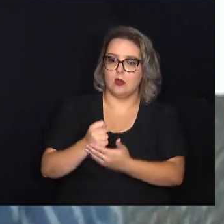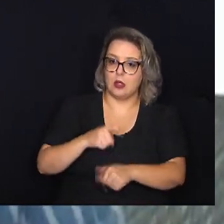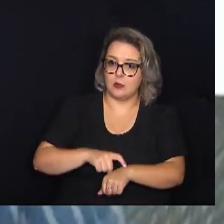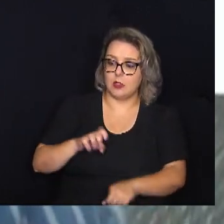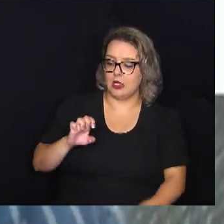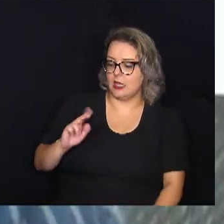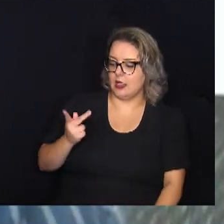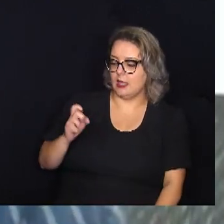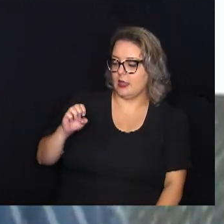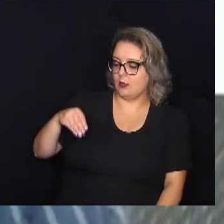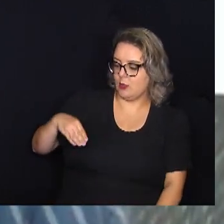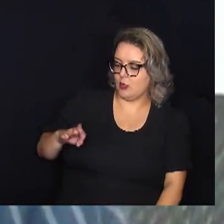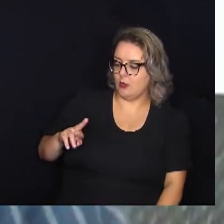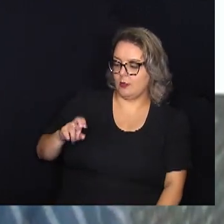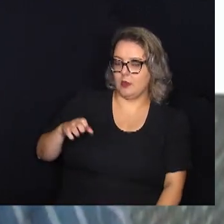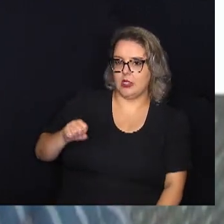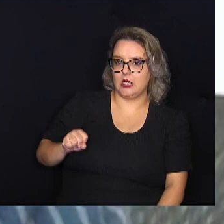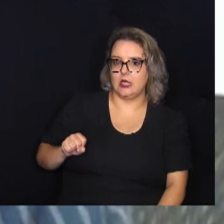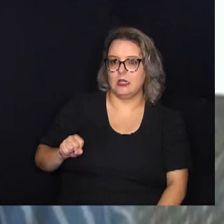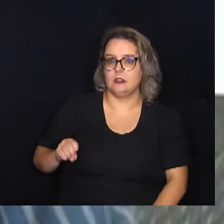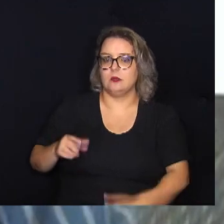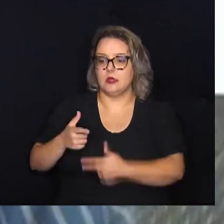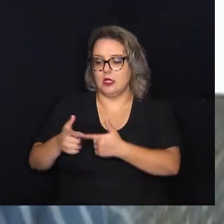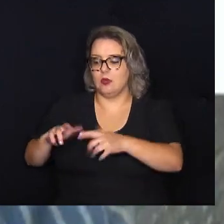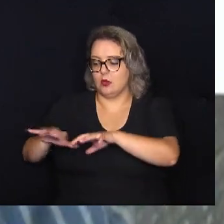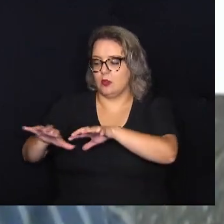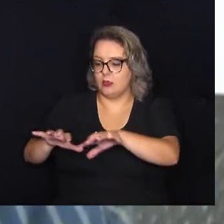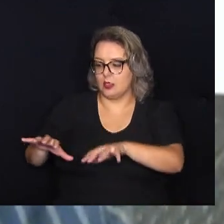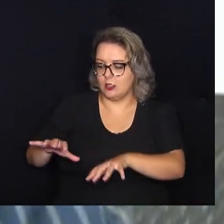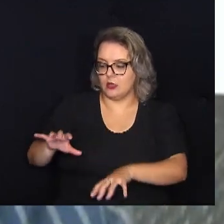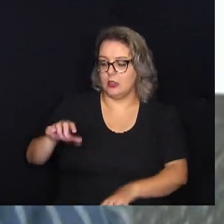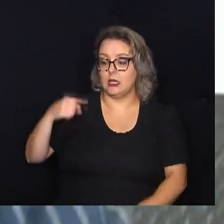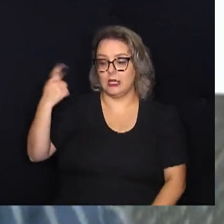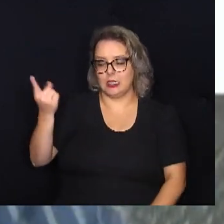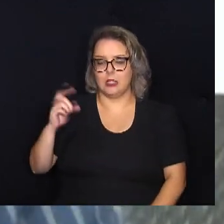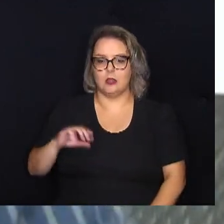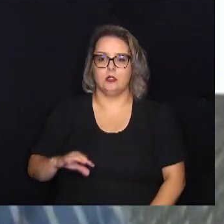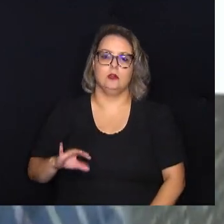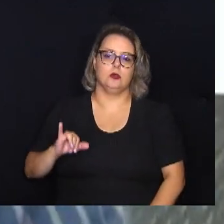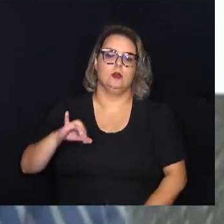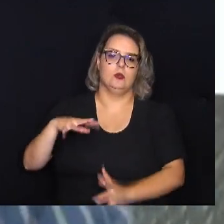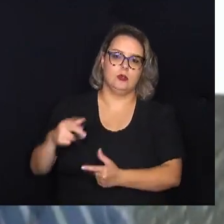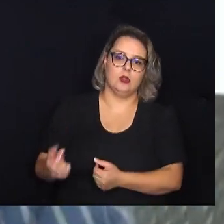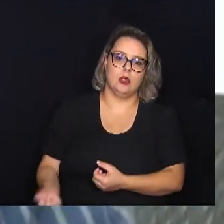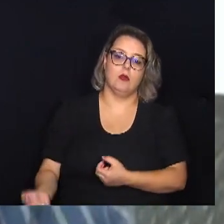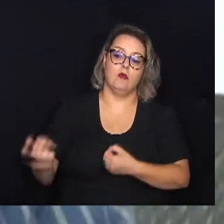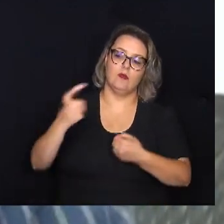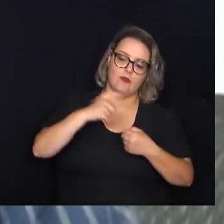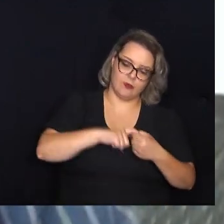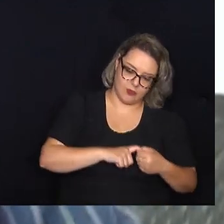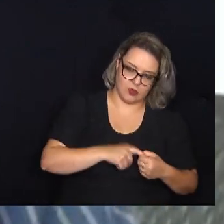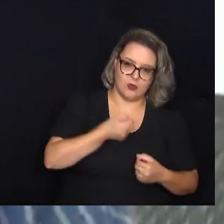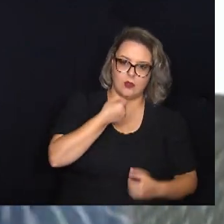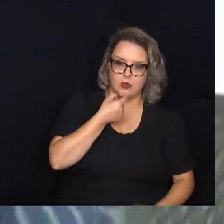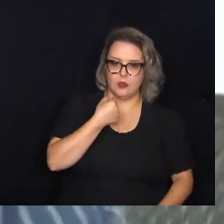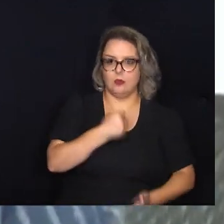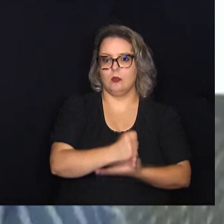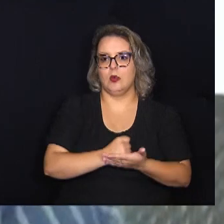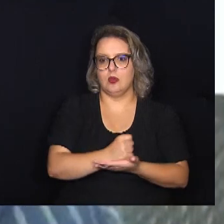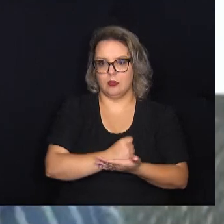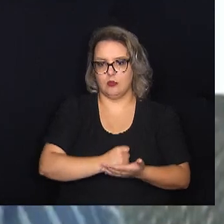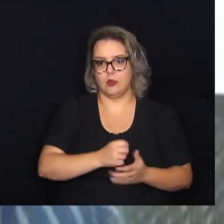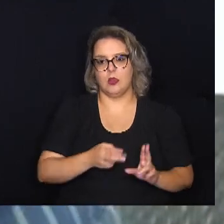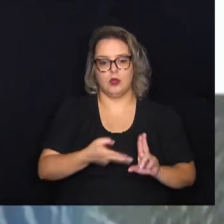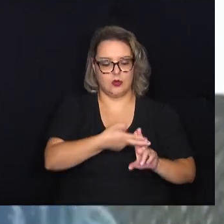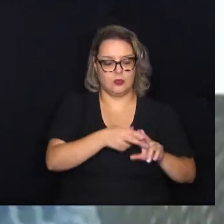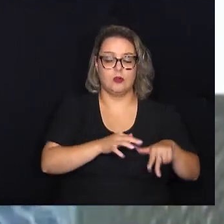para que esse plasma seja fracionado no exterior e retorne como medicamentos para os pacientes do SUS. Então, essa foi uma estratégia usada pelo